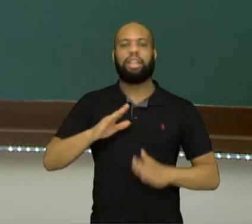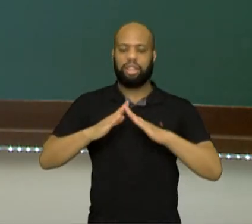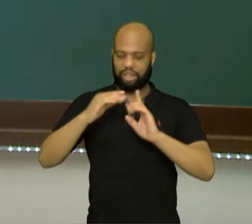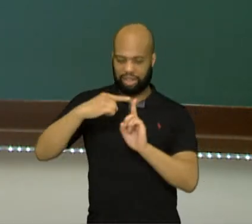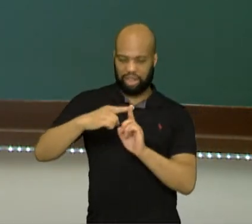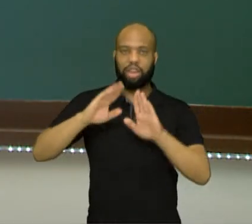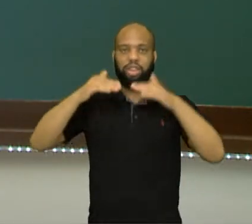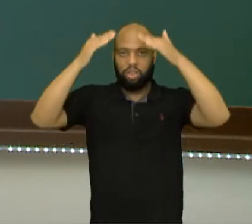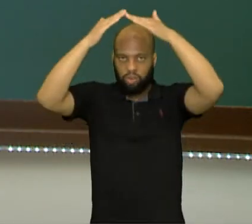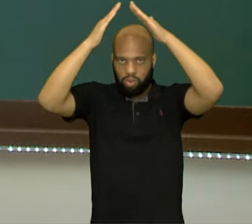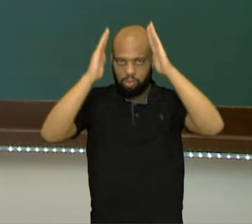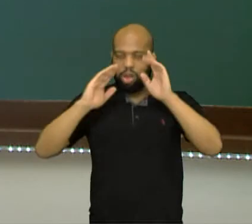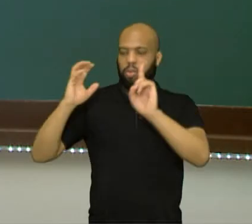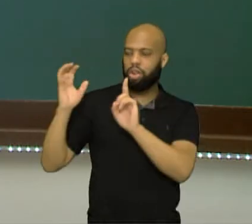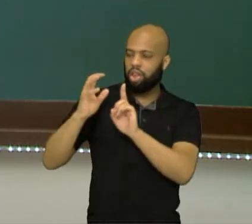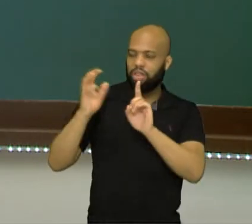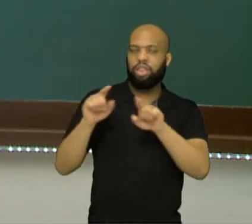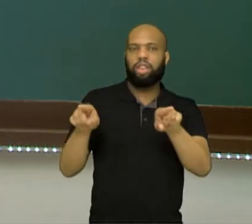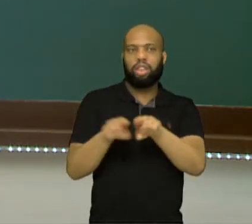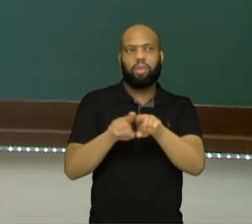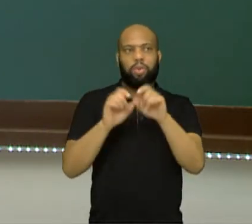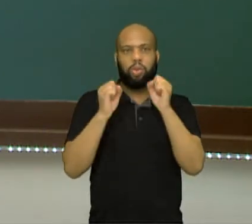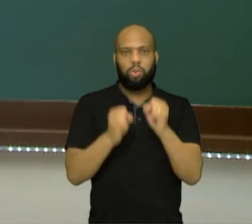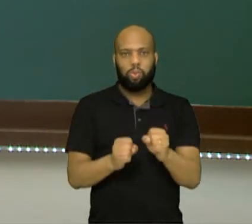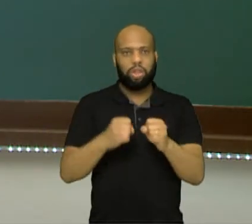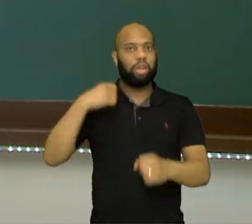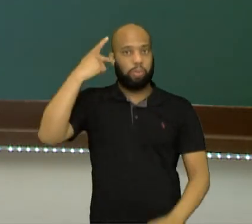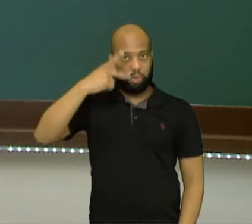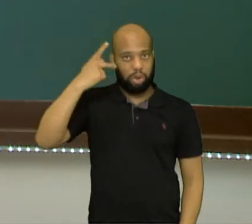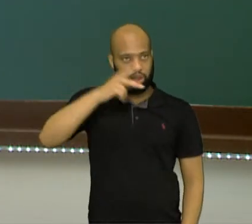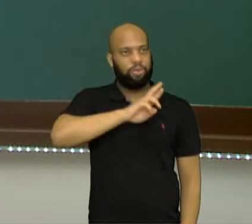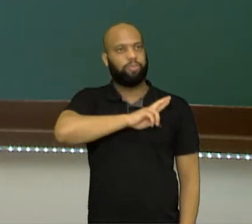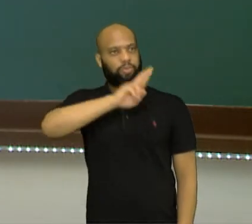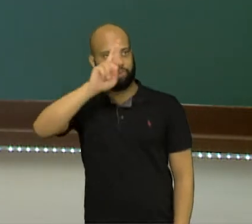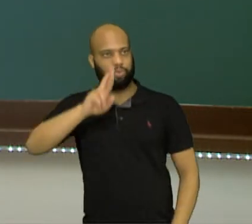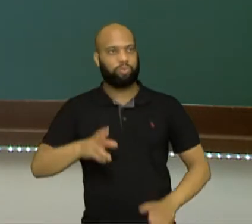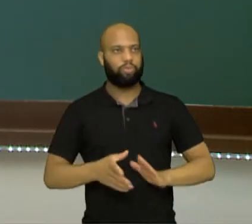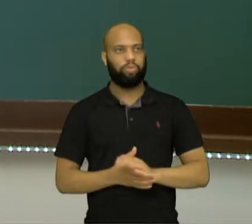vai influenciar também no poder político, além do poder religioso, certo?